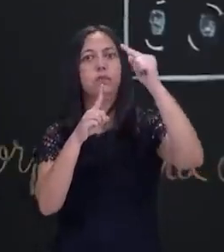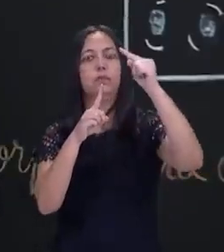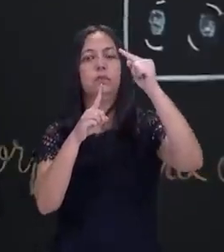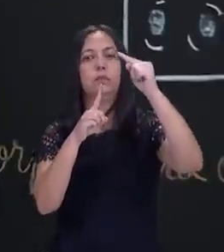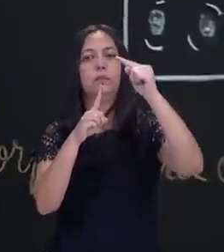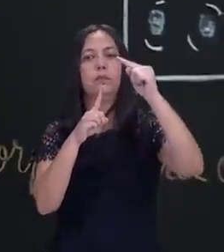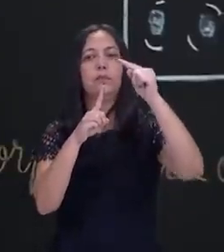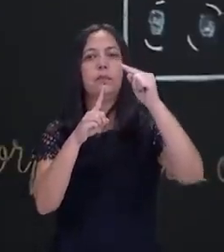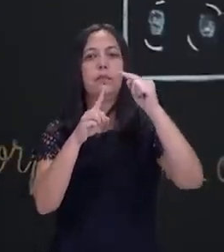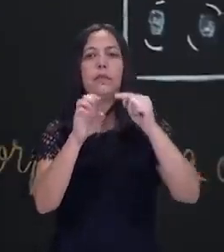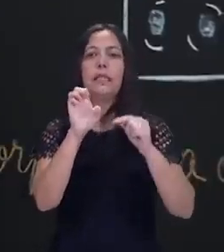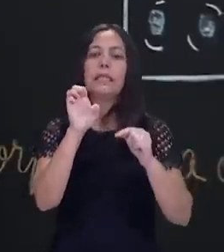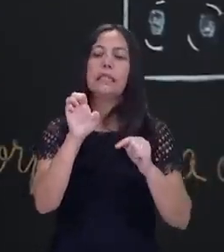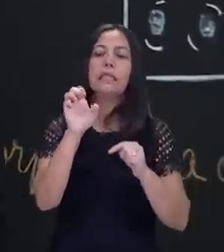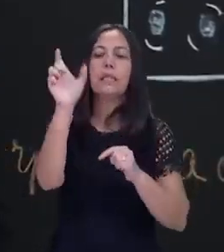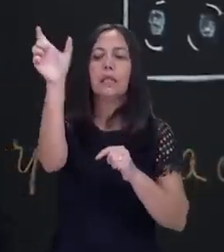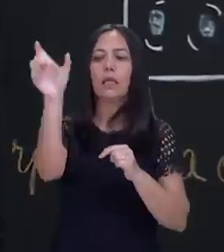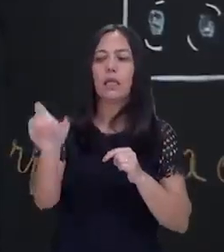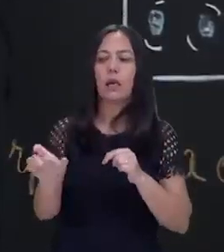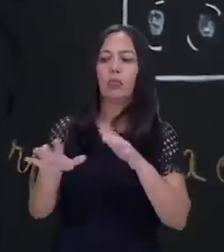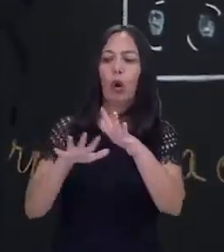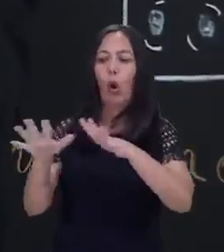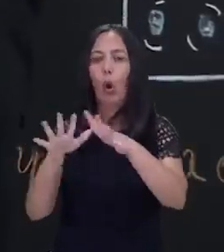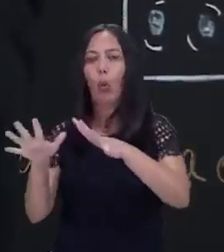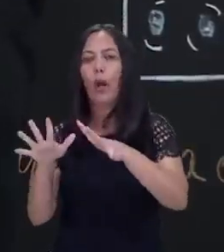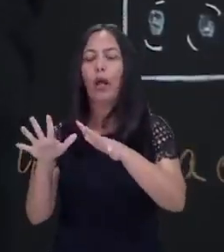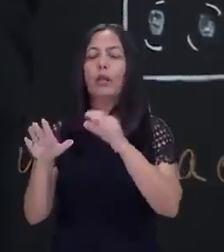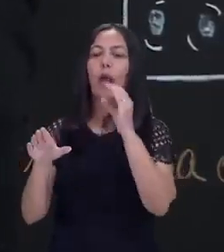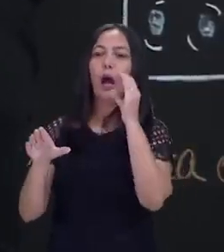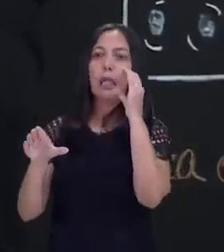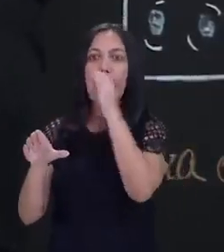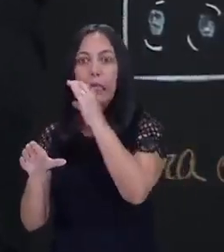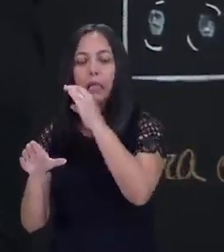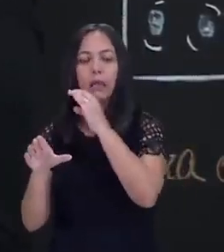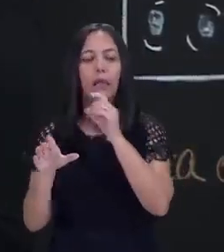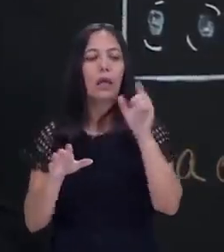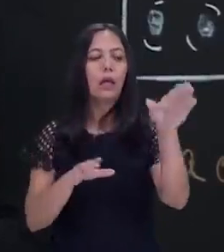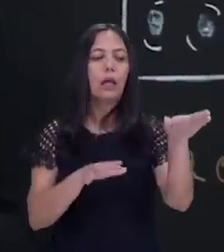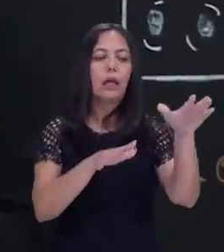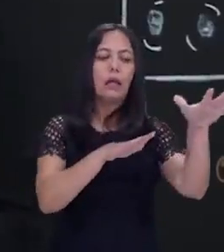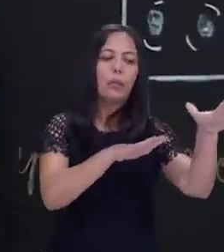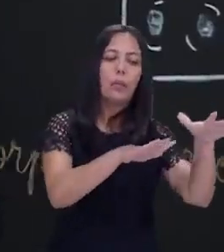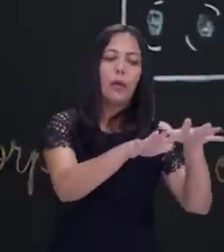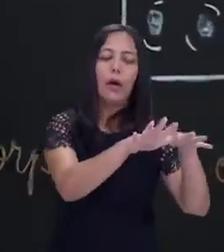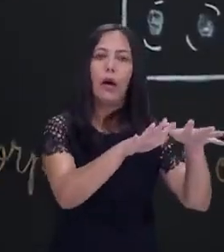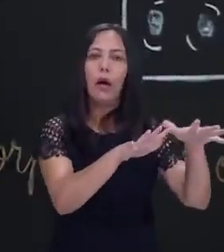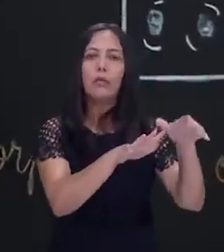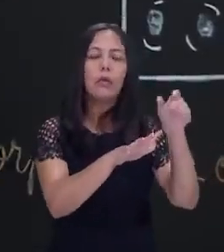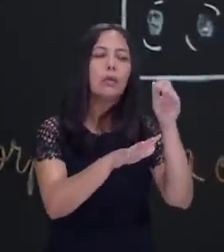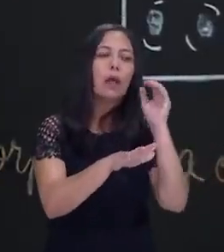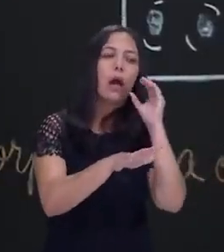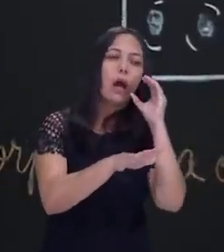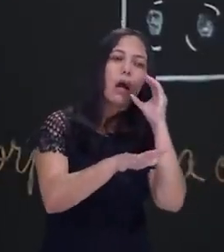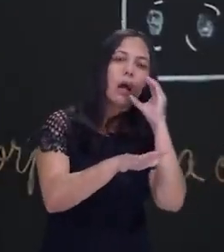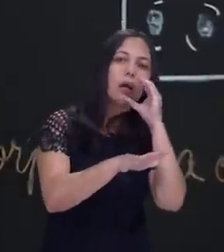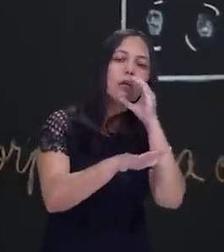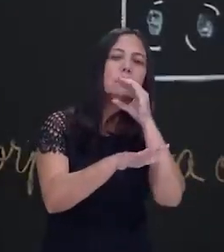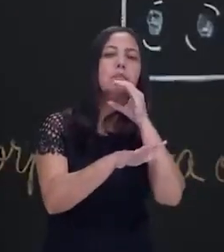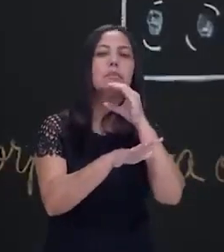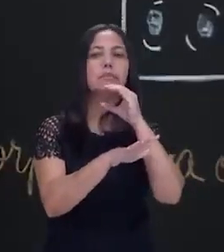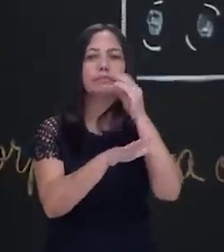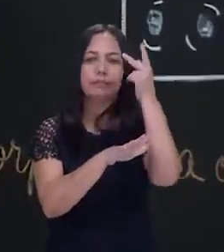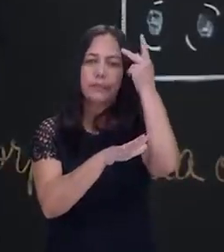agitado, está mais quente. Ou seja, se está com um número, a temperatura mais elevada, maior